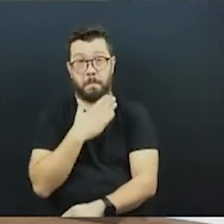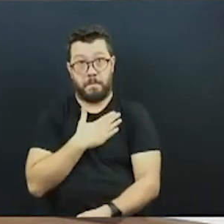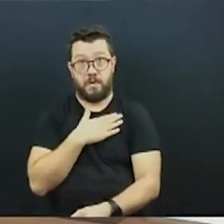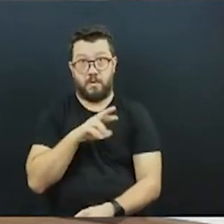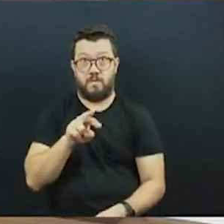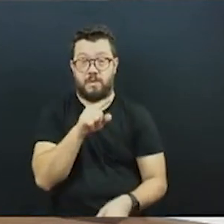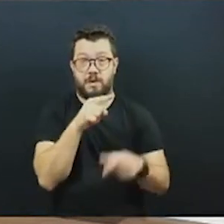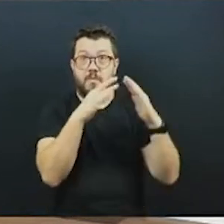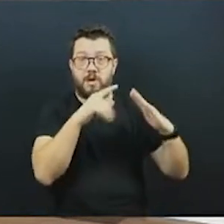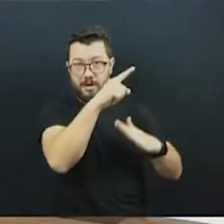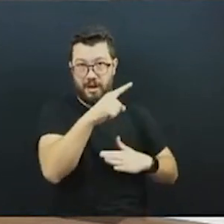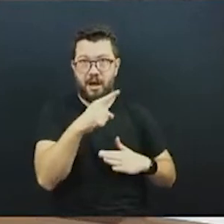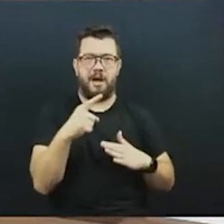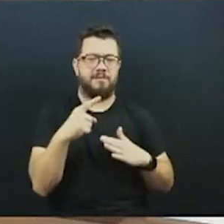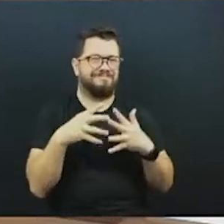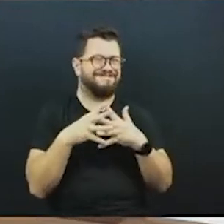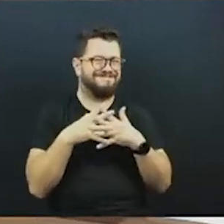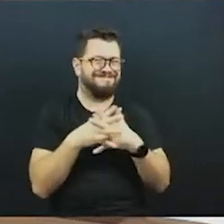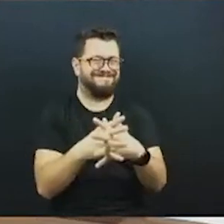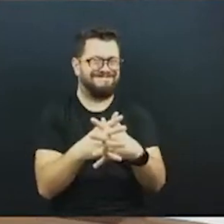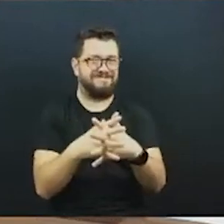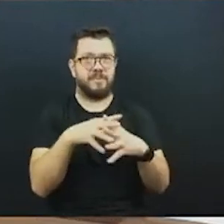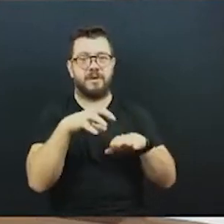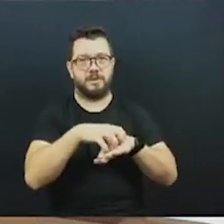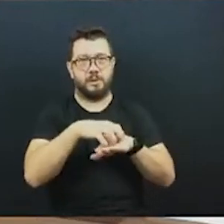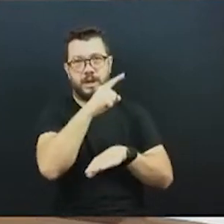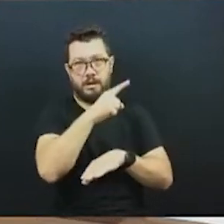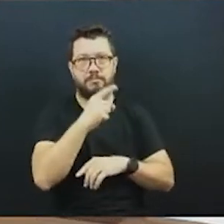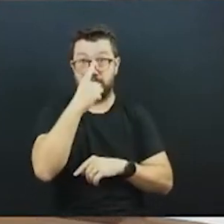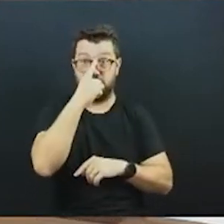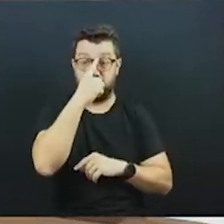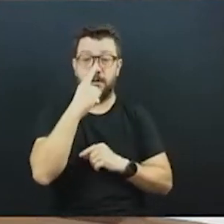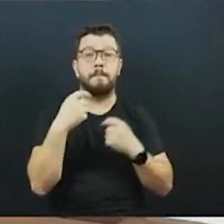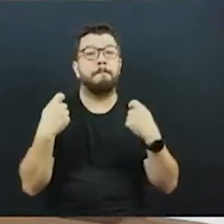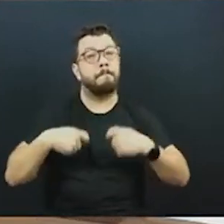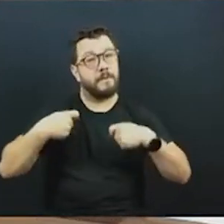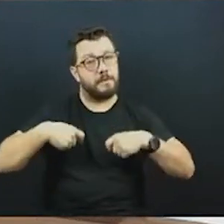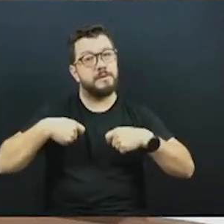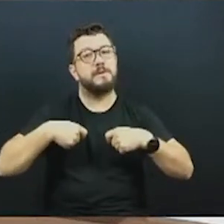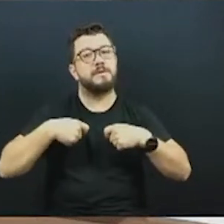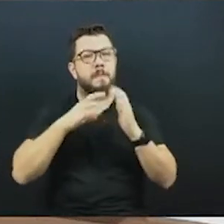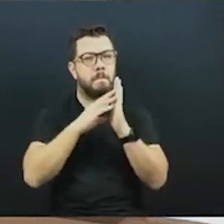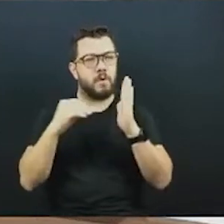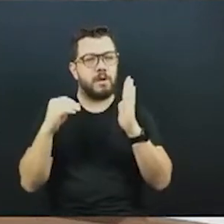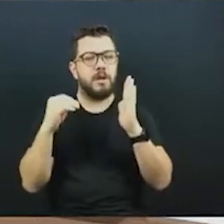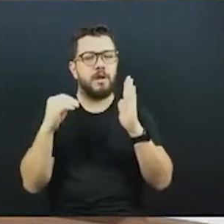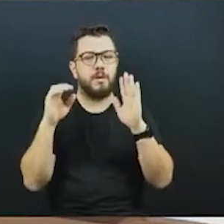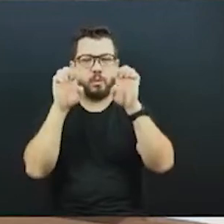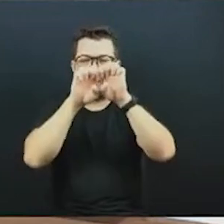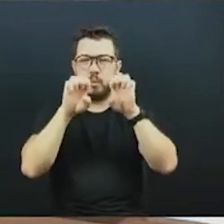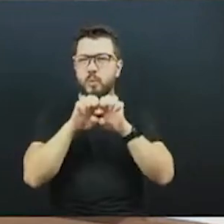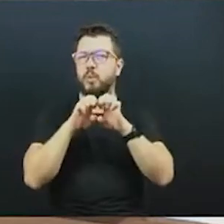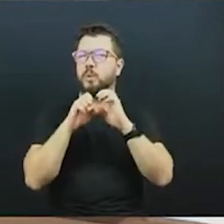público do Rio é caótico. Então temos, sim, que primar por modelos mais estruturados, mais renováveis, mas não